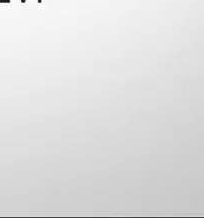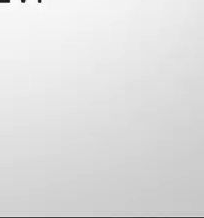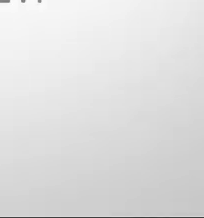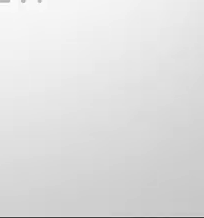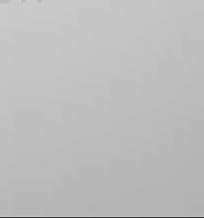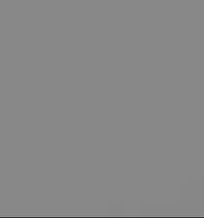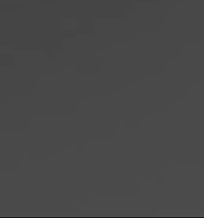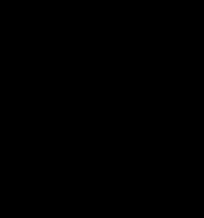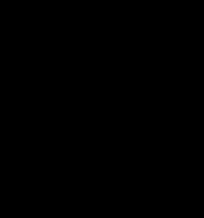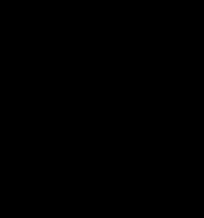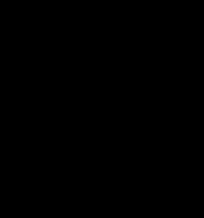E até a próxima!